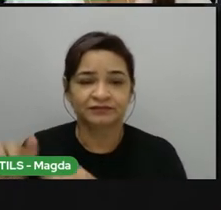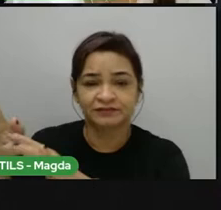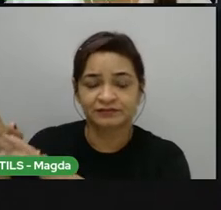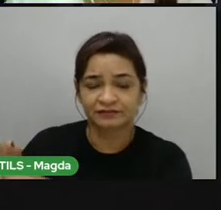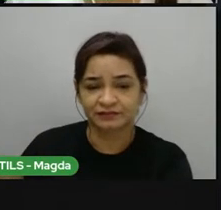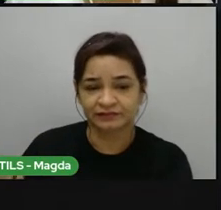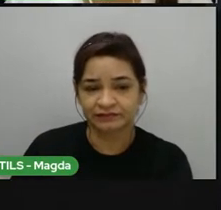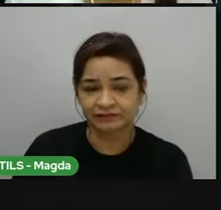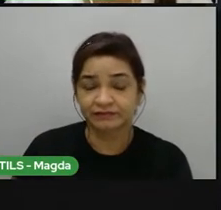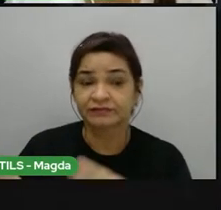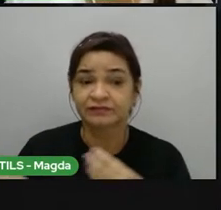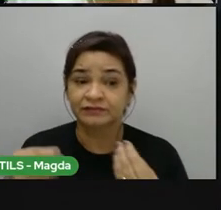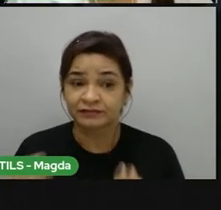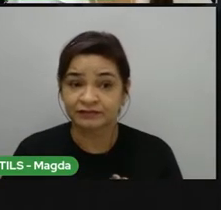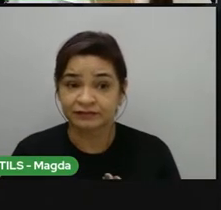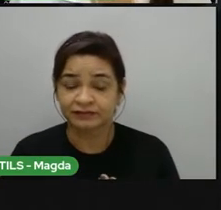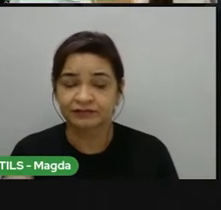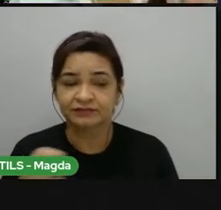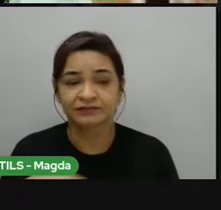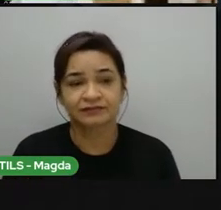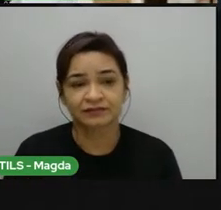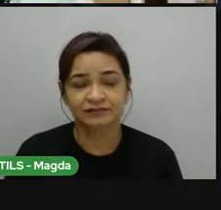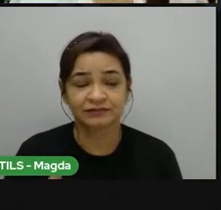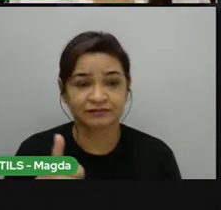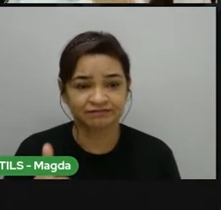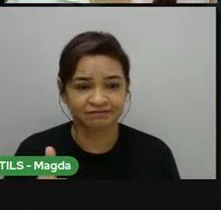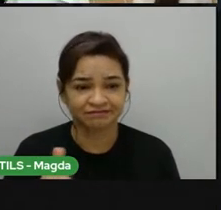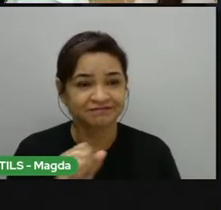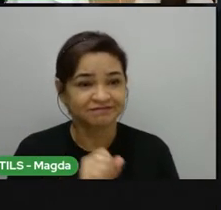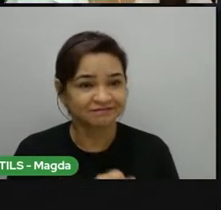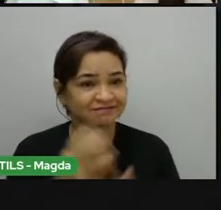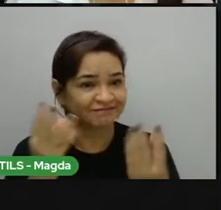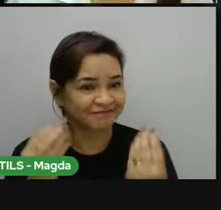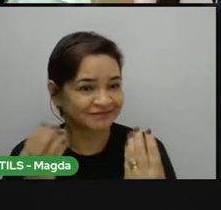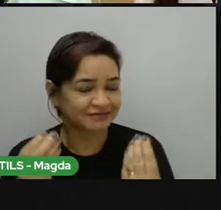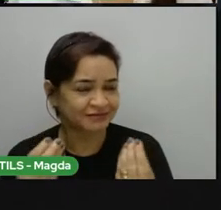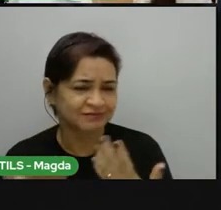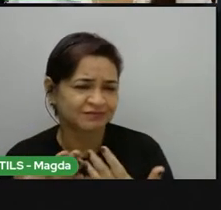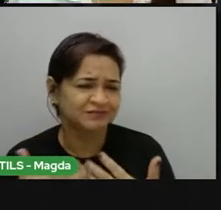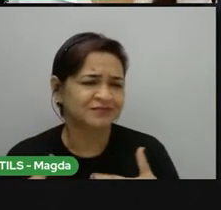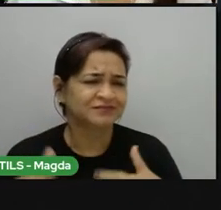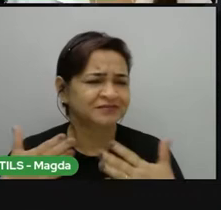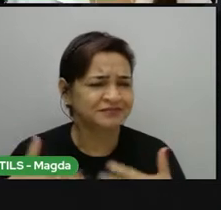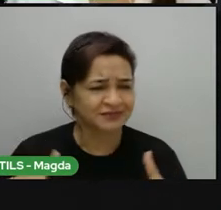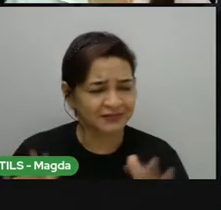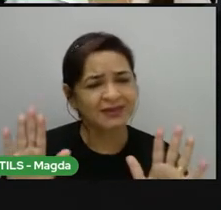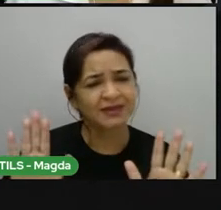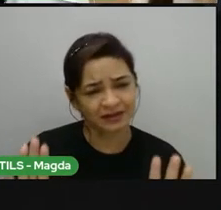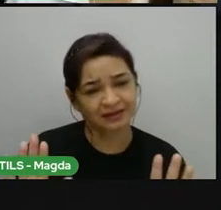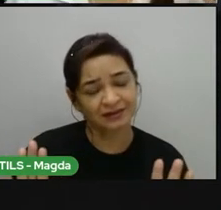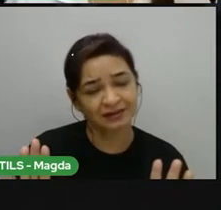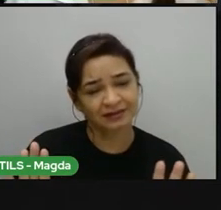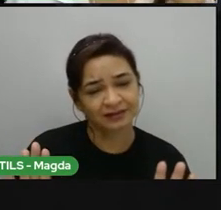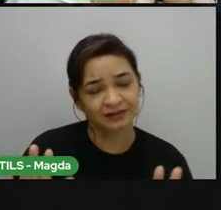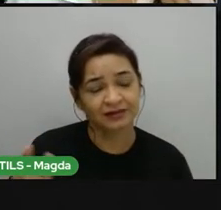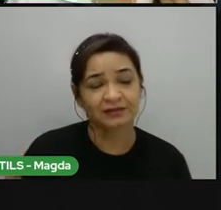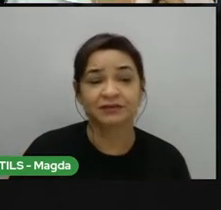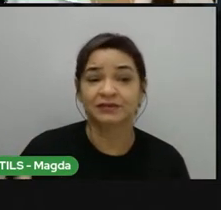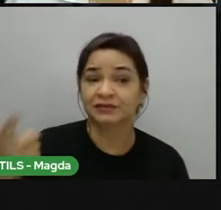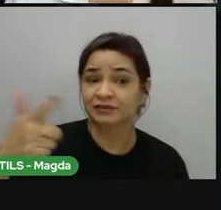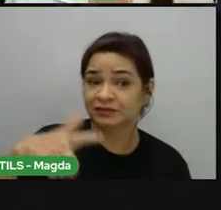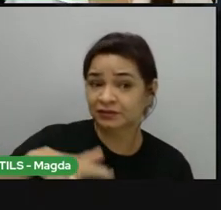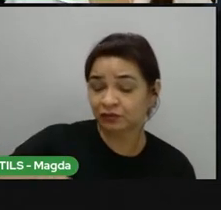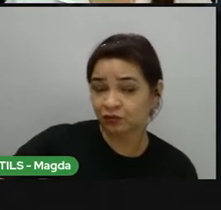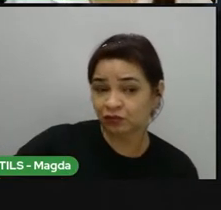chat quantas questões vocês acertaram. Espero que tenham sido muitas. Mas se não foi, não precisa ficar chateado. É só voltar na aula